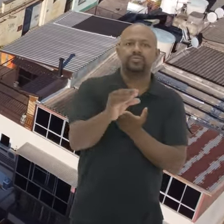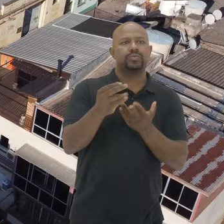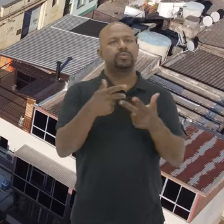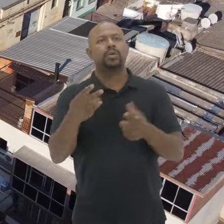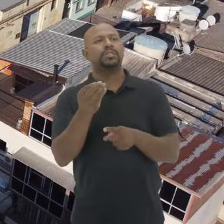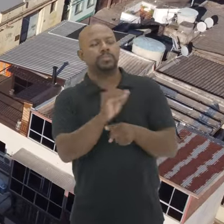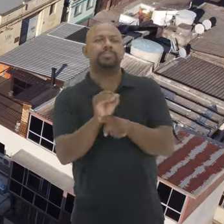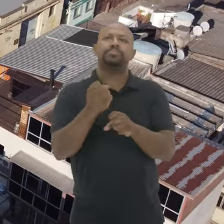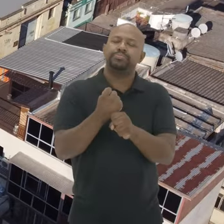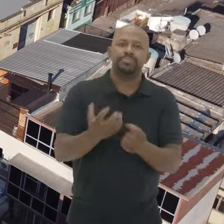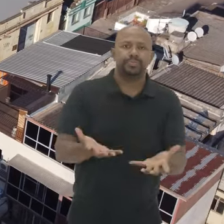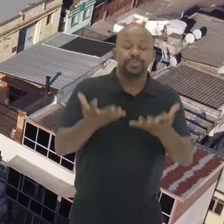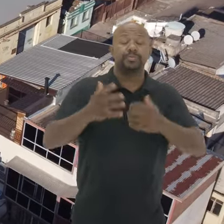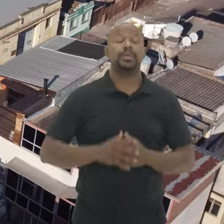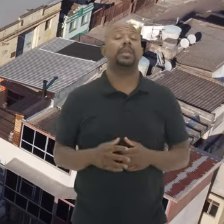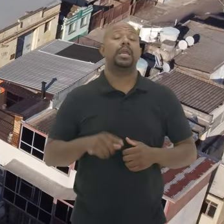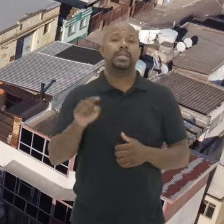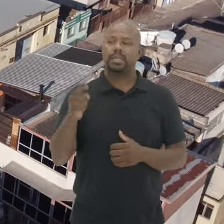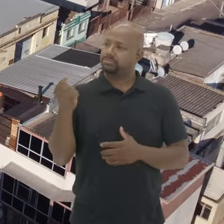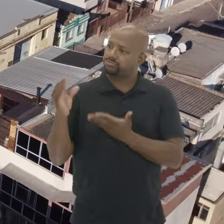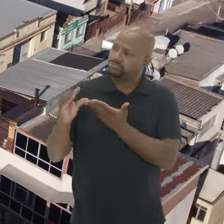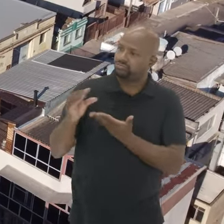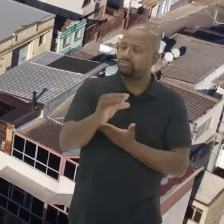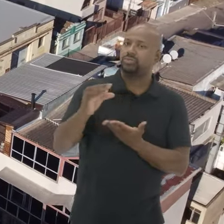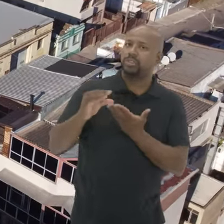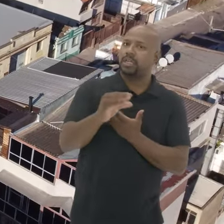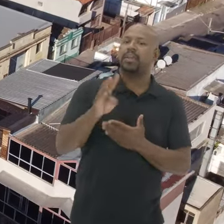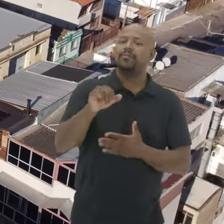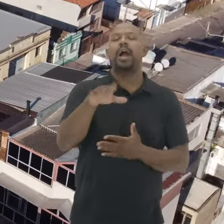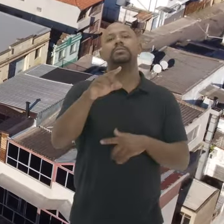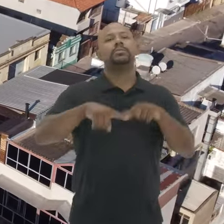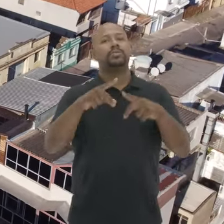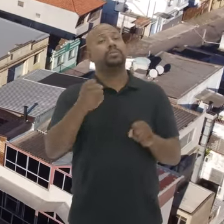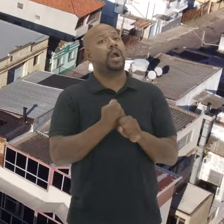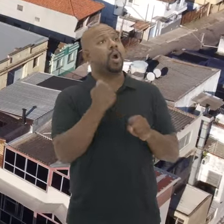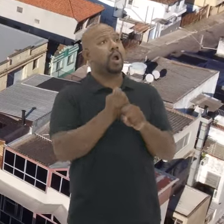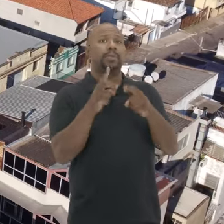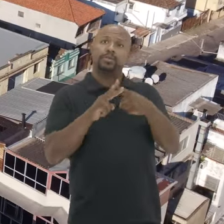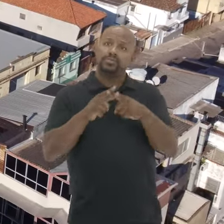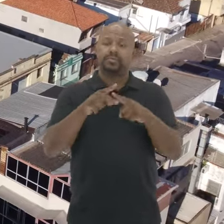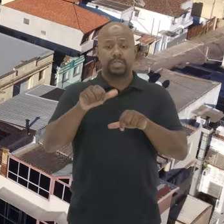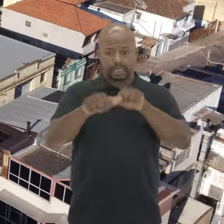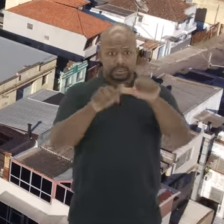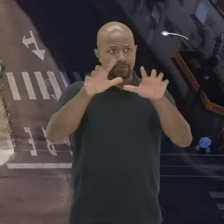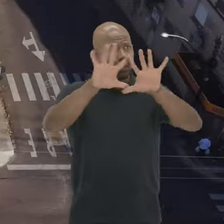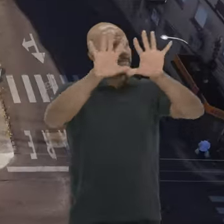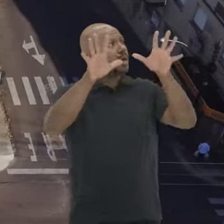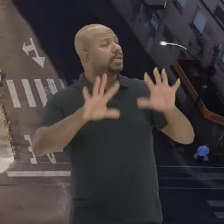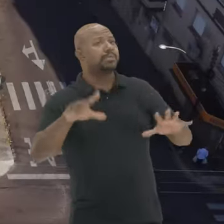Através das leis E justamente através desses incentivos Que vão trazer recursos para a obra Está se